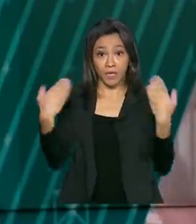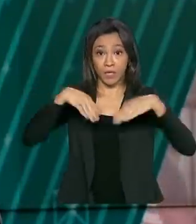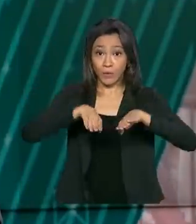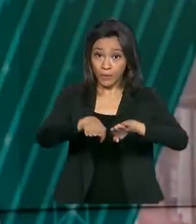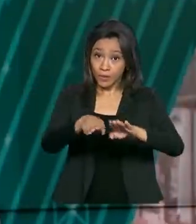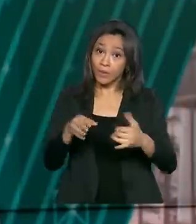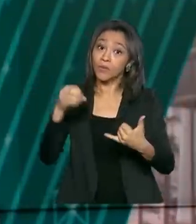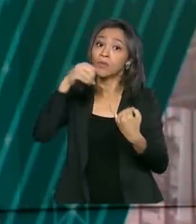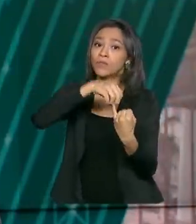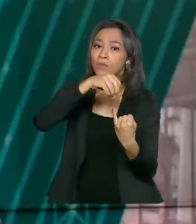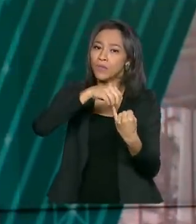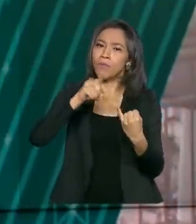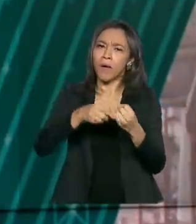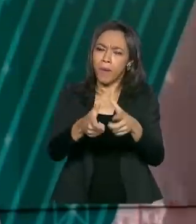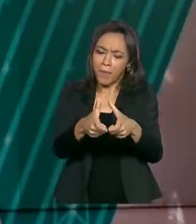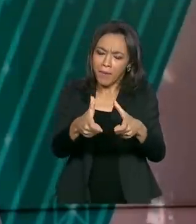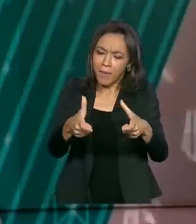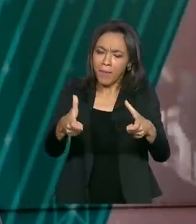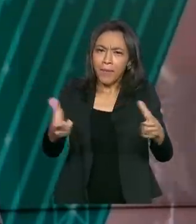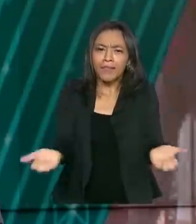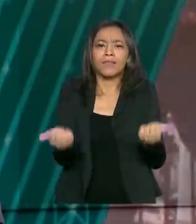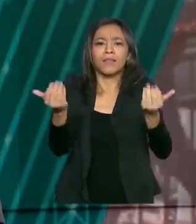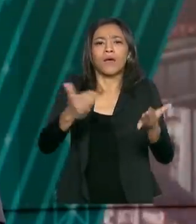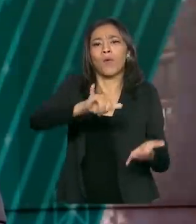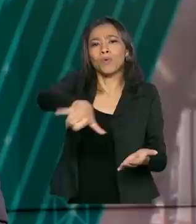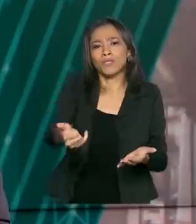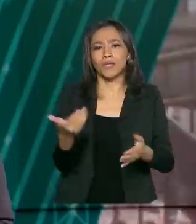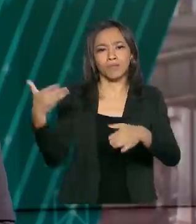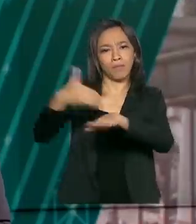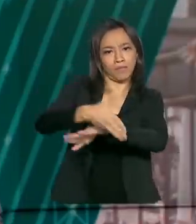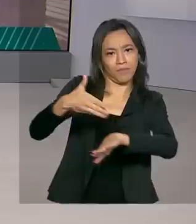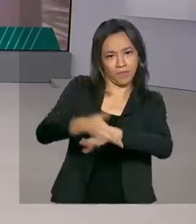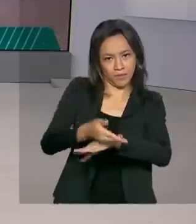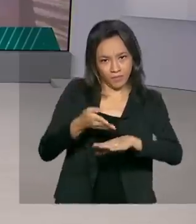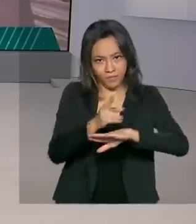Instituto para ampliar as oportunidades de participação.